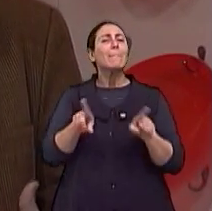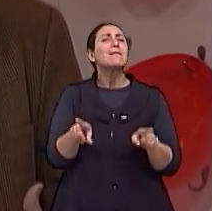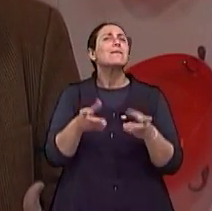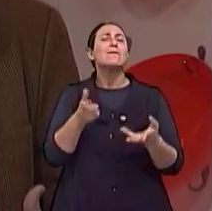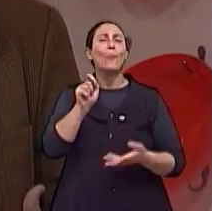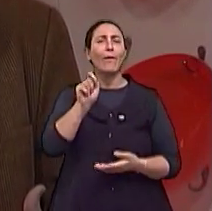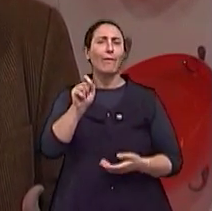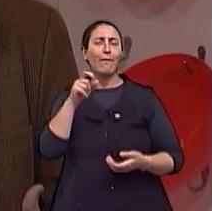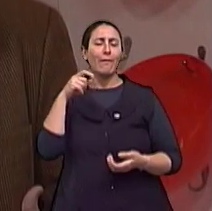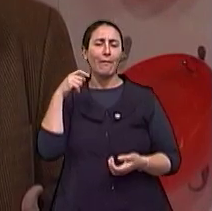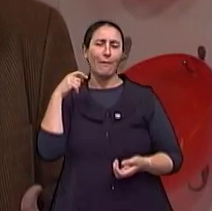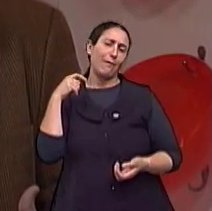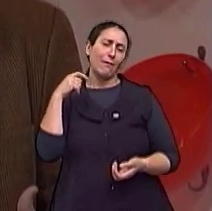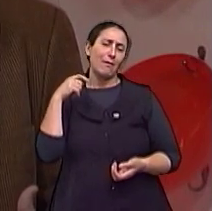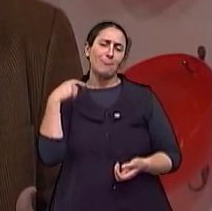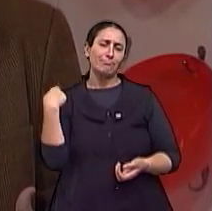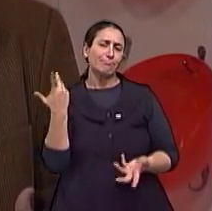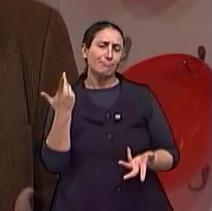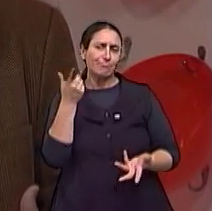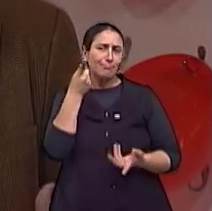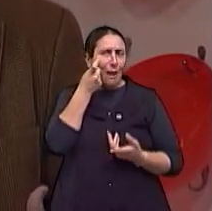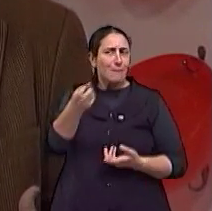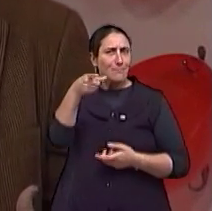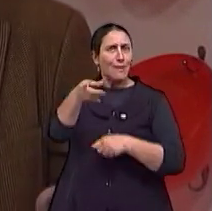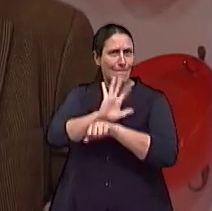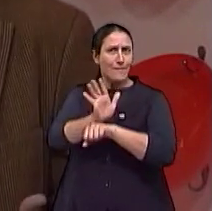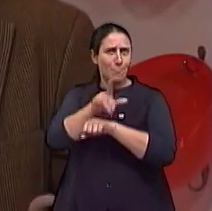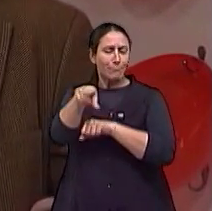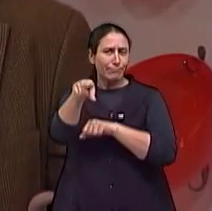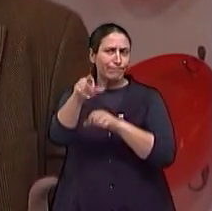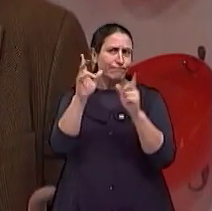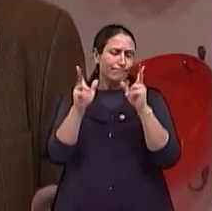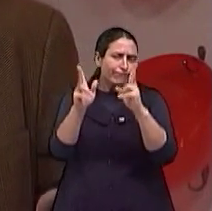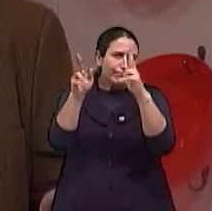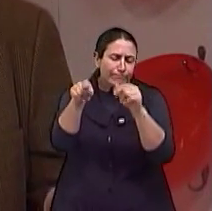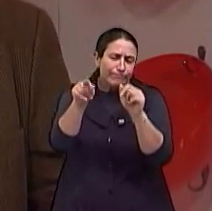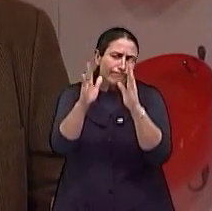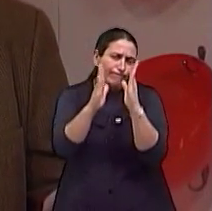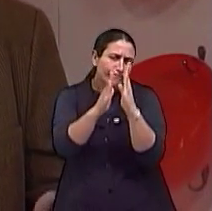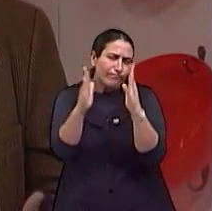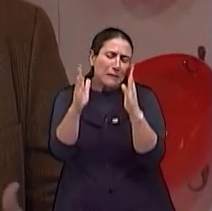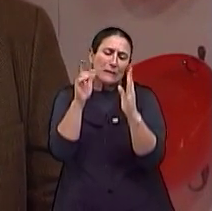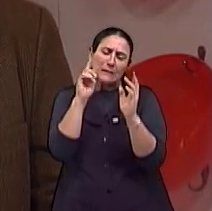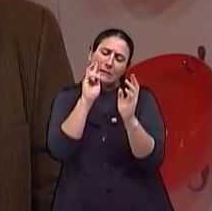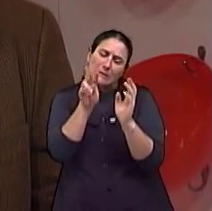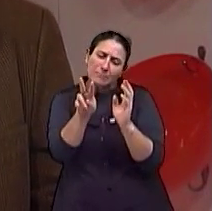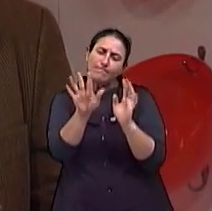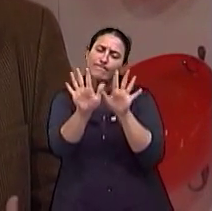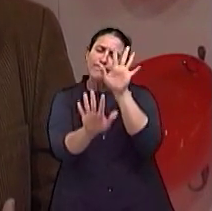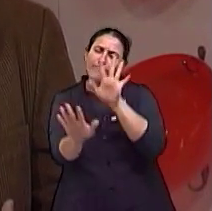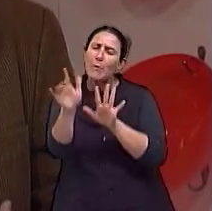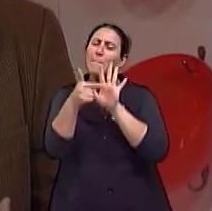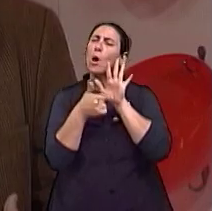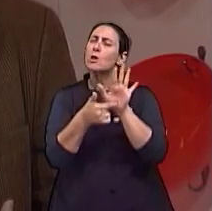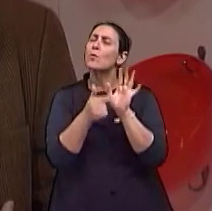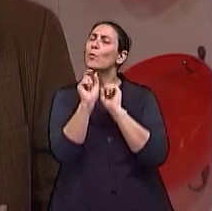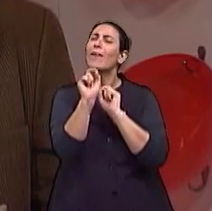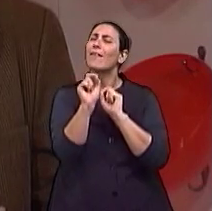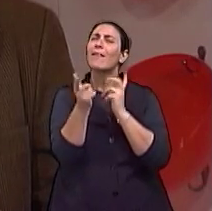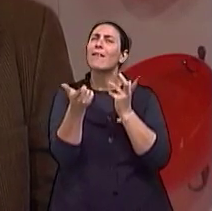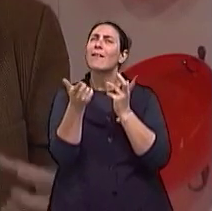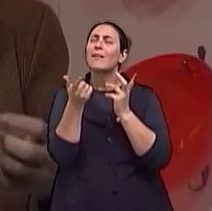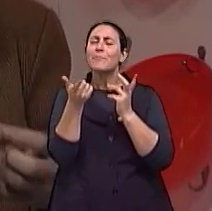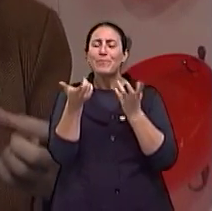interessante nesse curta, né? E que eu acho que retrata de uma forma muito delicada o que é